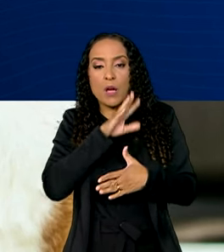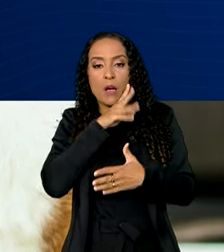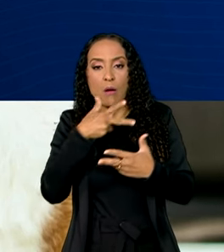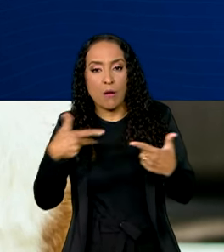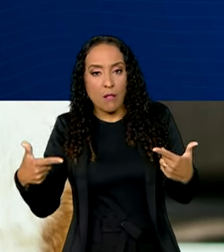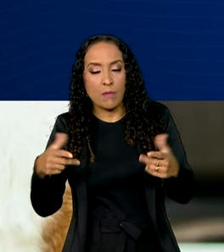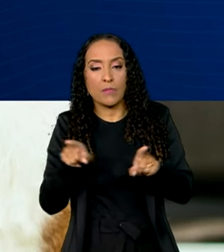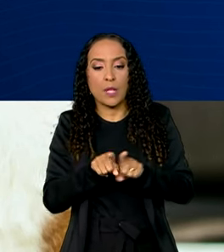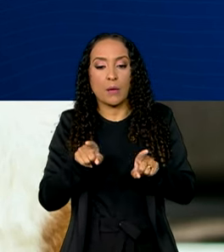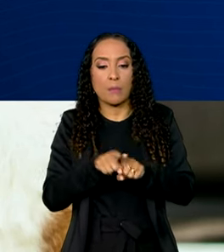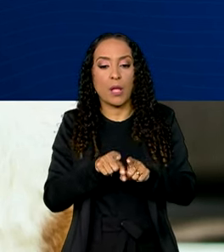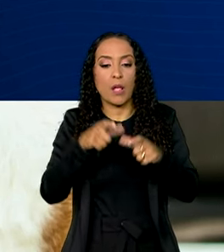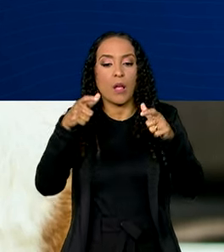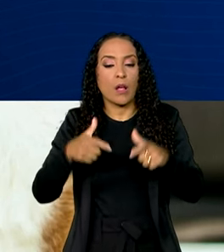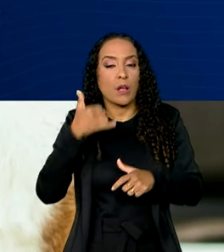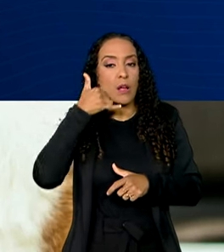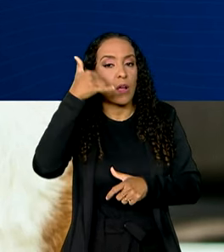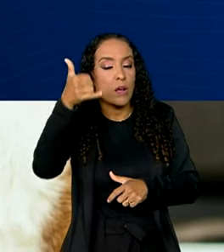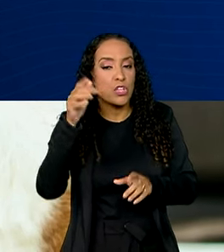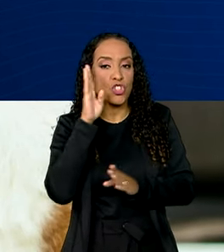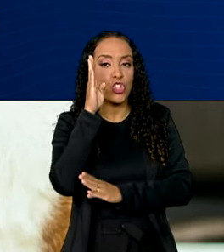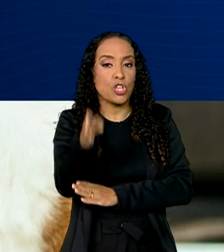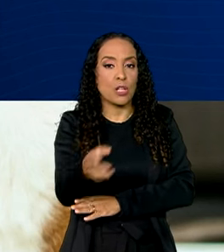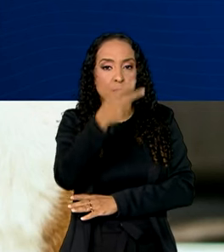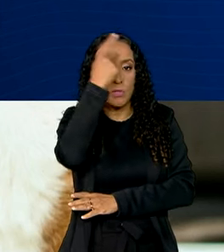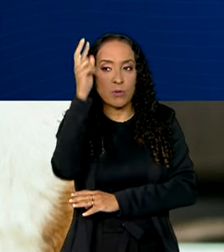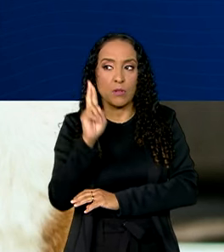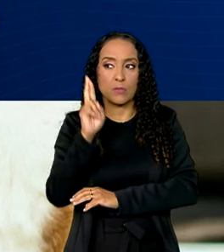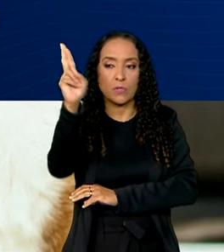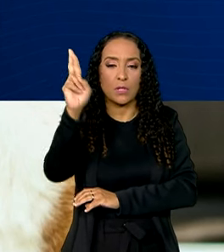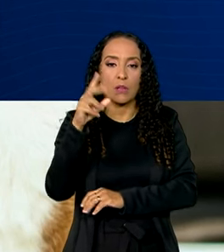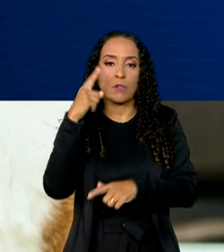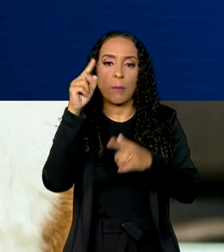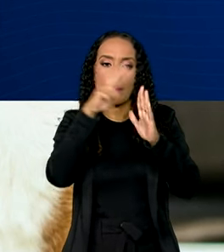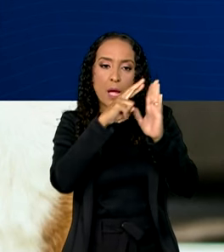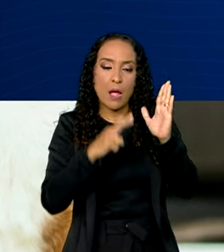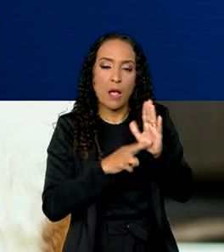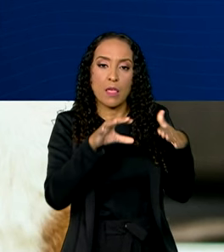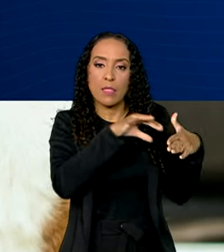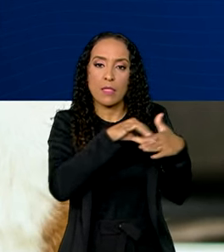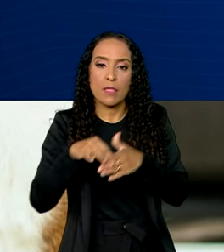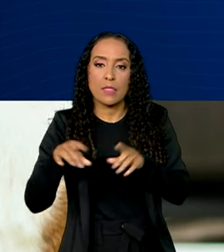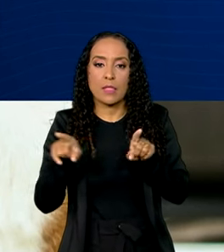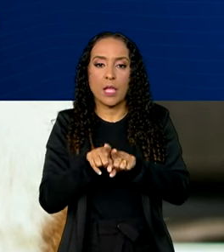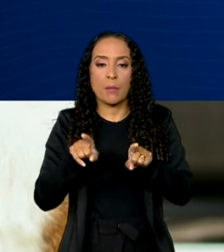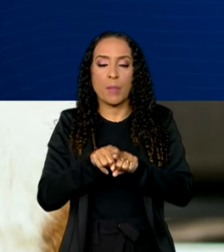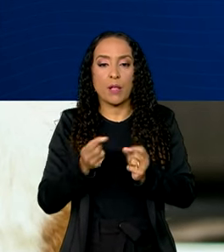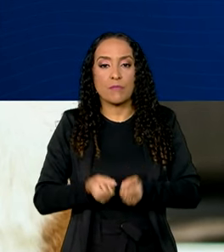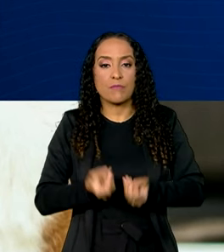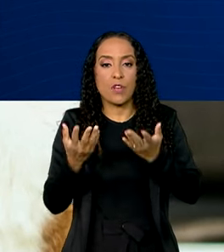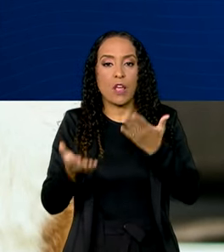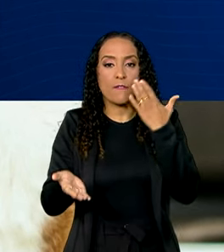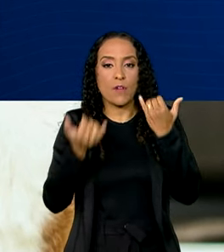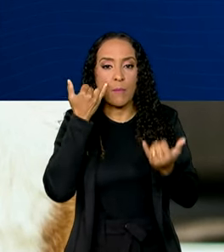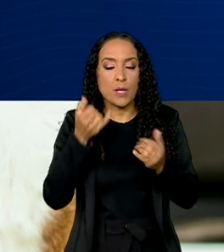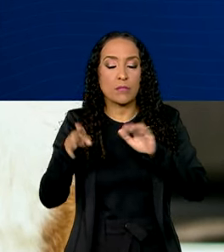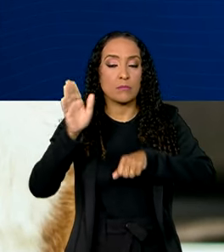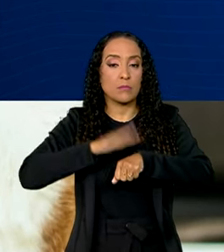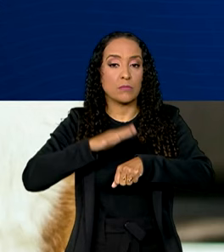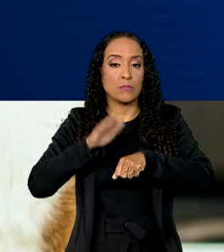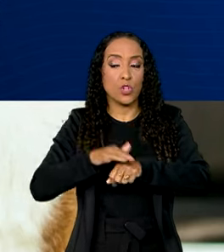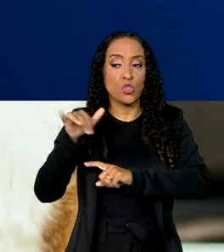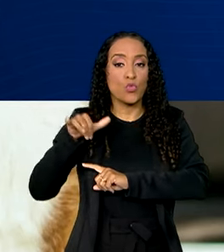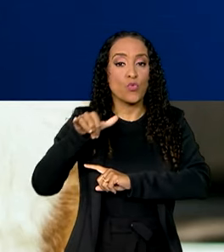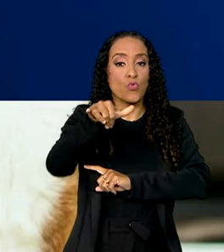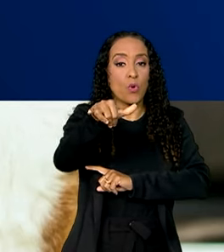canal de comunicação direta com tutores para tratar de regras de transporte e fornecer atualizações sobre a situação do